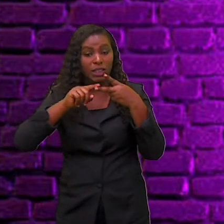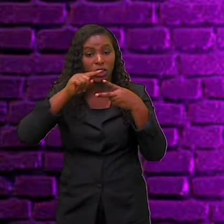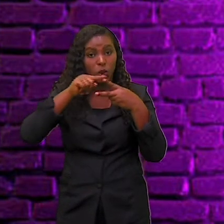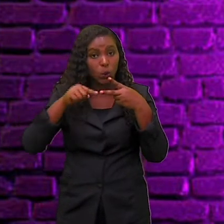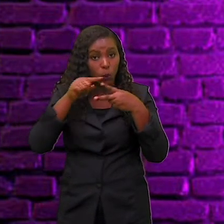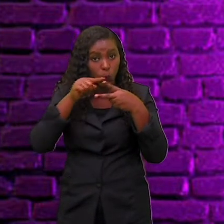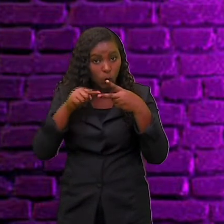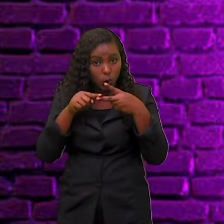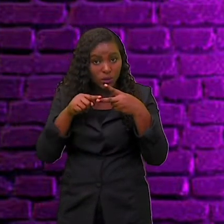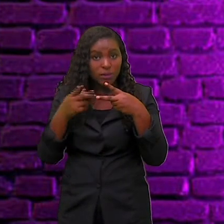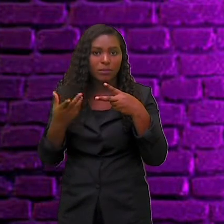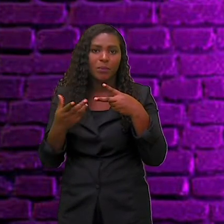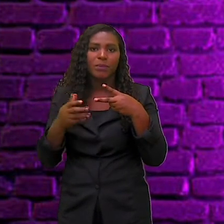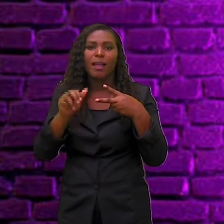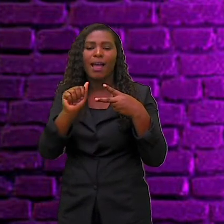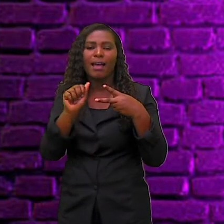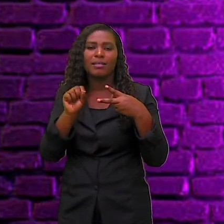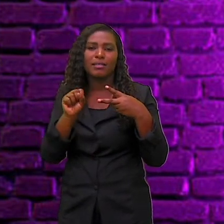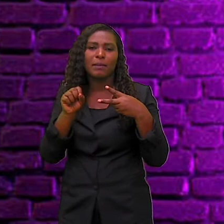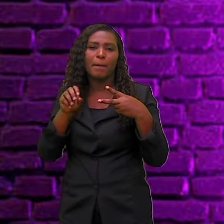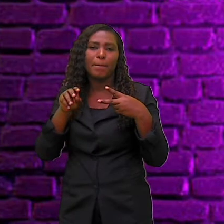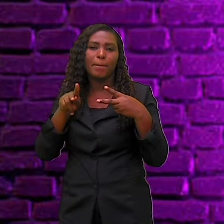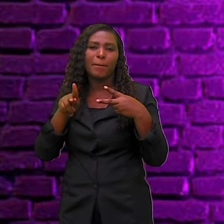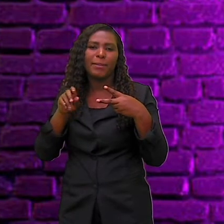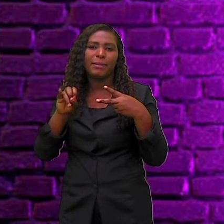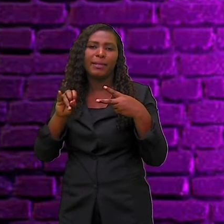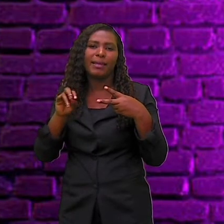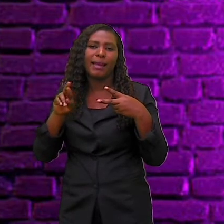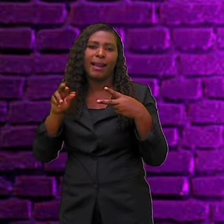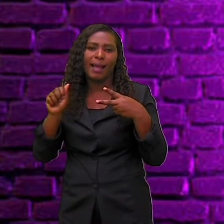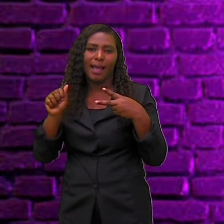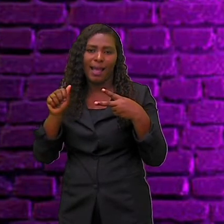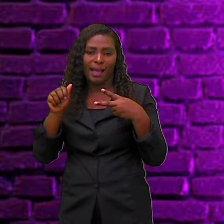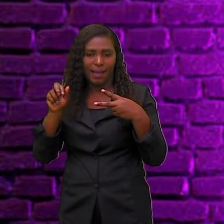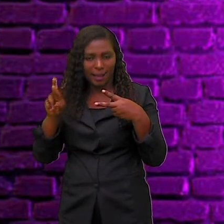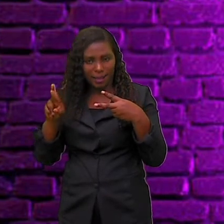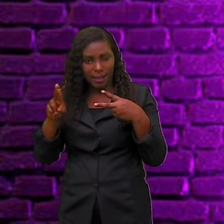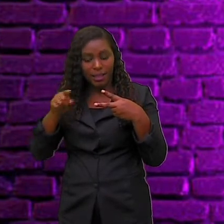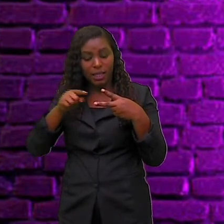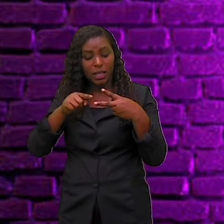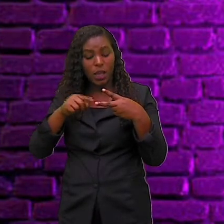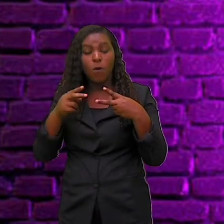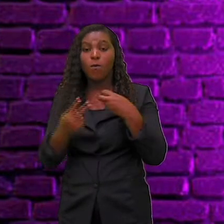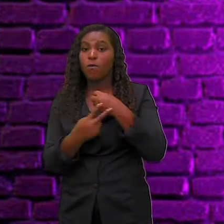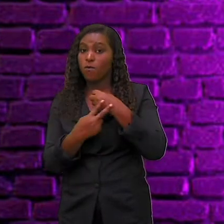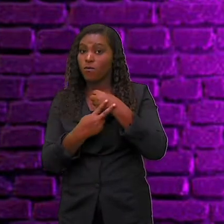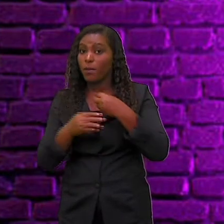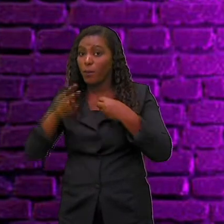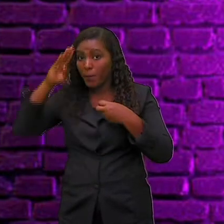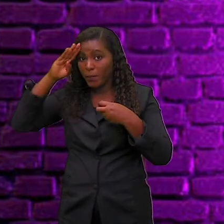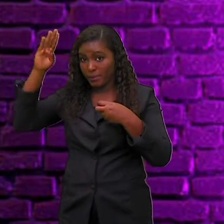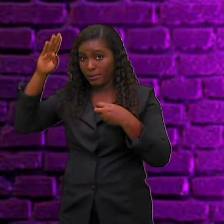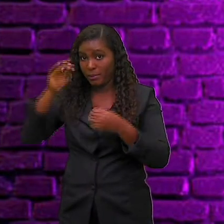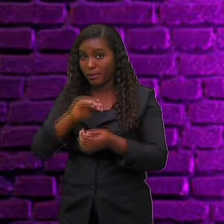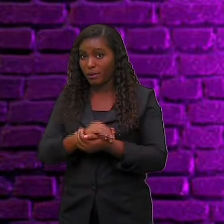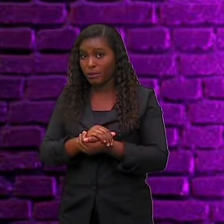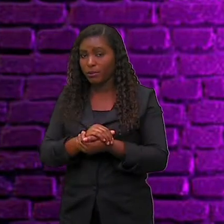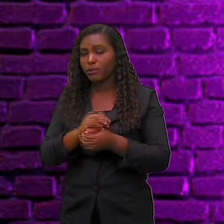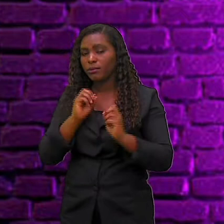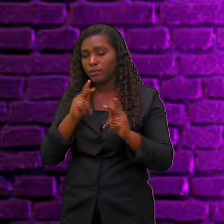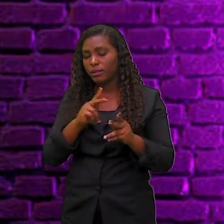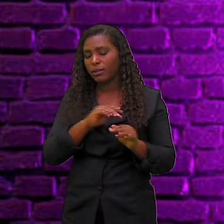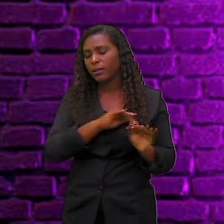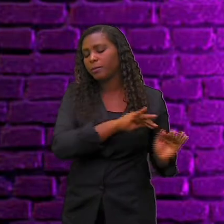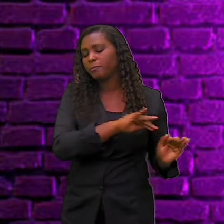Aspirada. E esse aí é o nosso verbo principal. Agora, lembrou aí que quando falei na